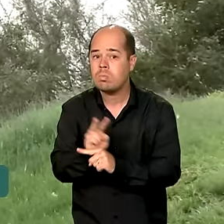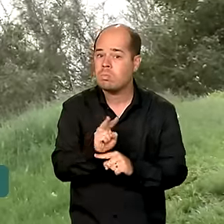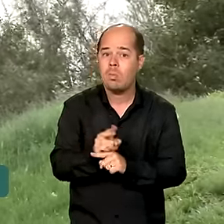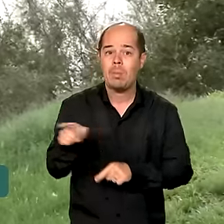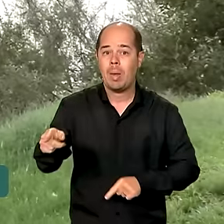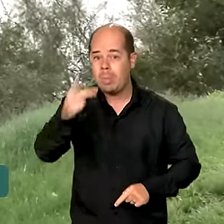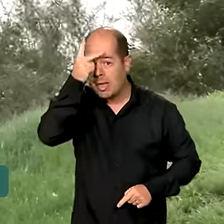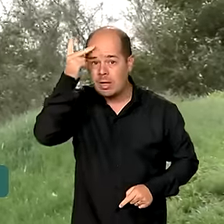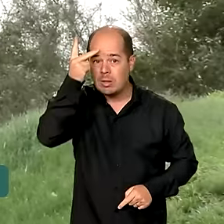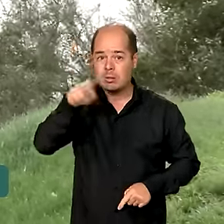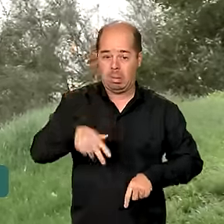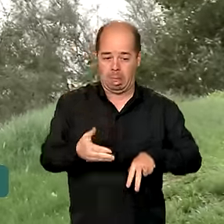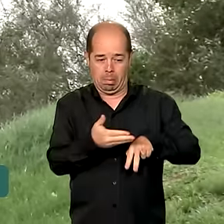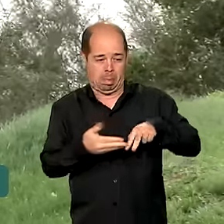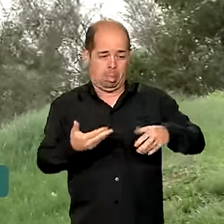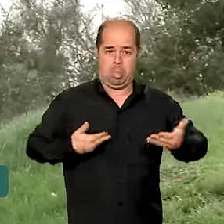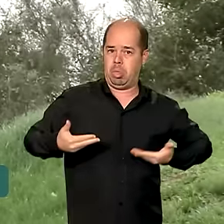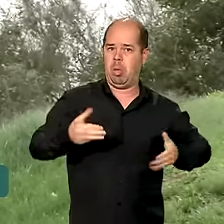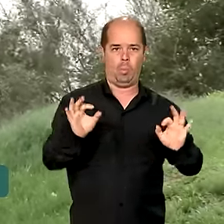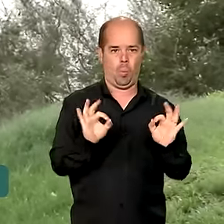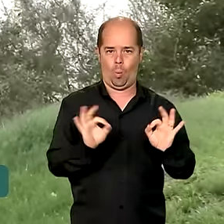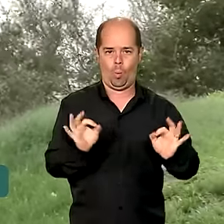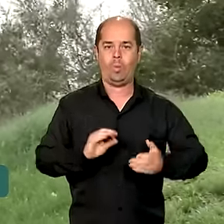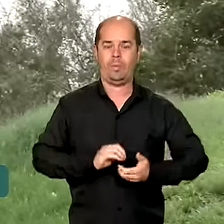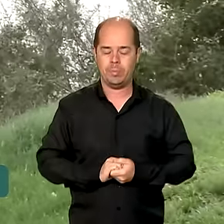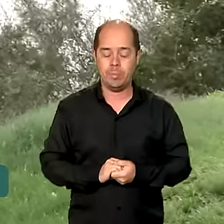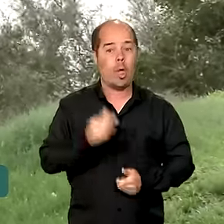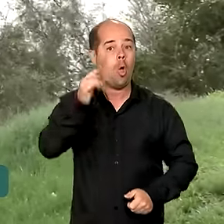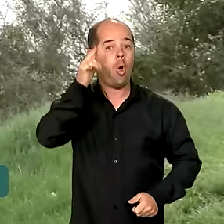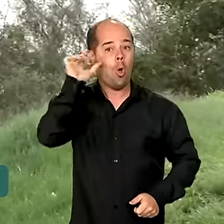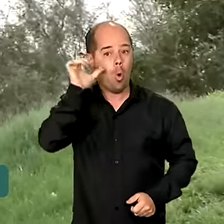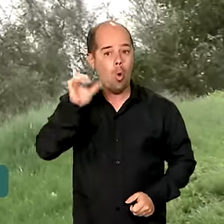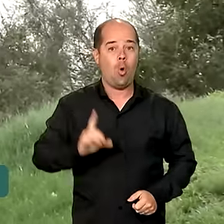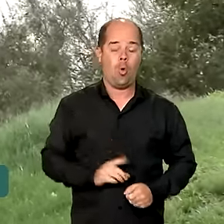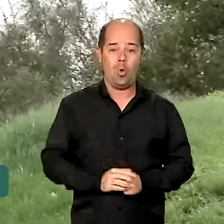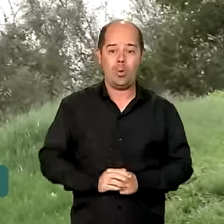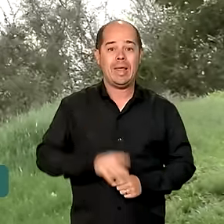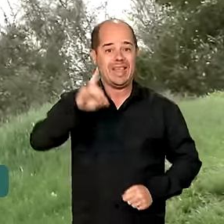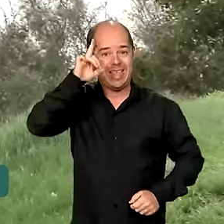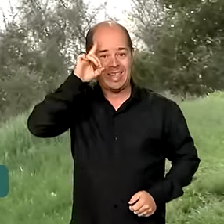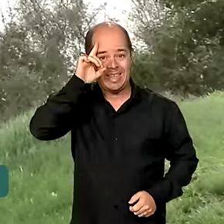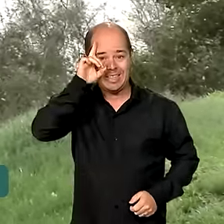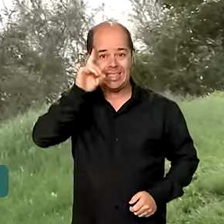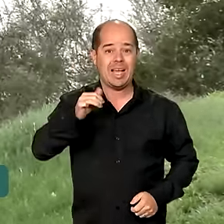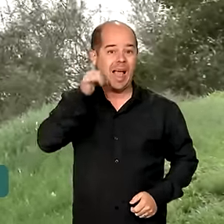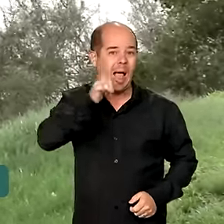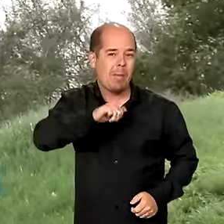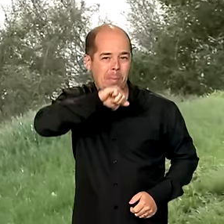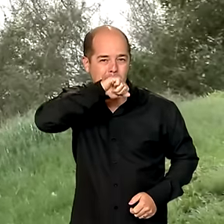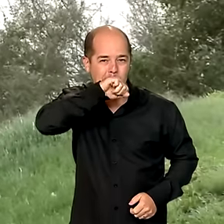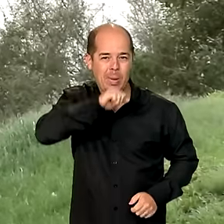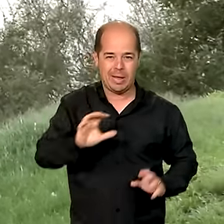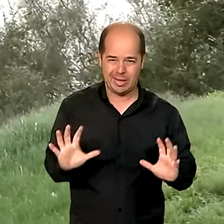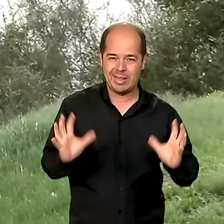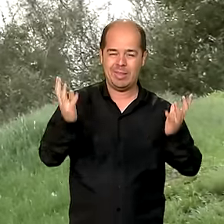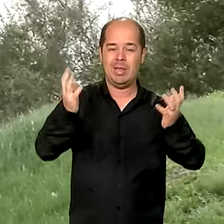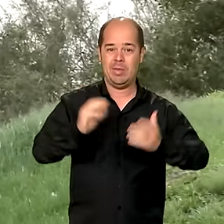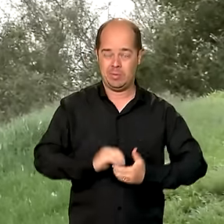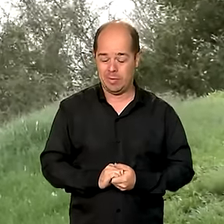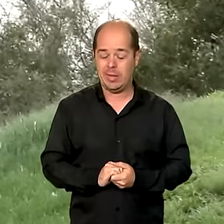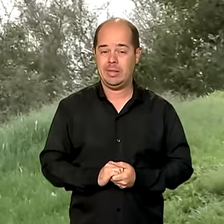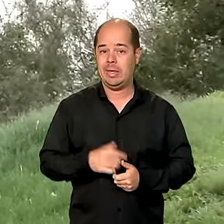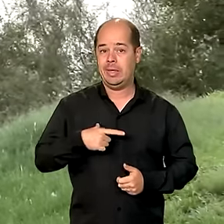domingo, foi o Dia das Mães, que é uma data comemorativa de muita alegria, geralmente. E este ano foi um pouco